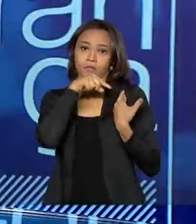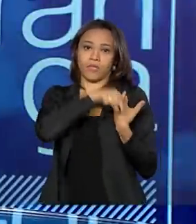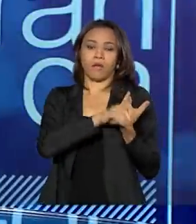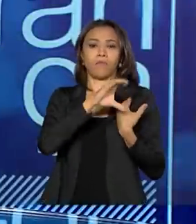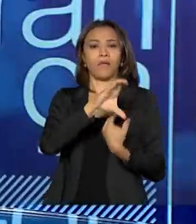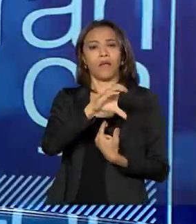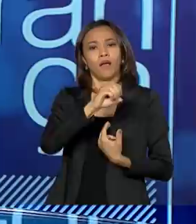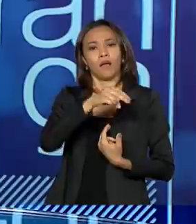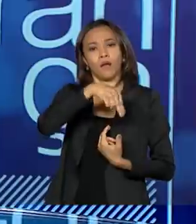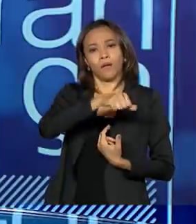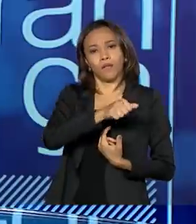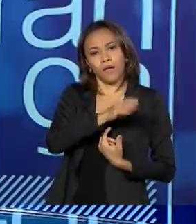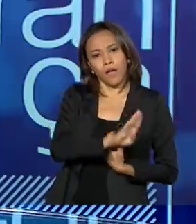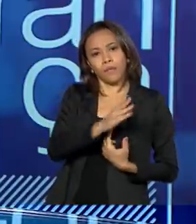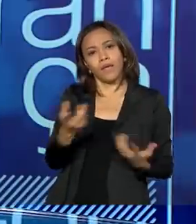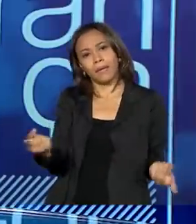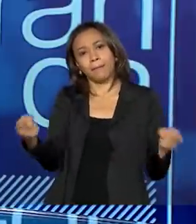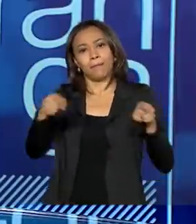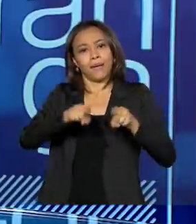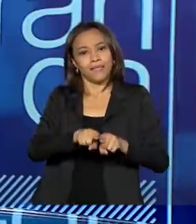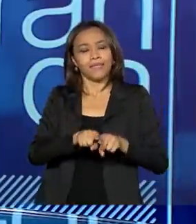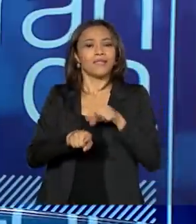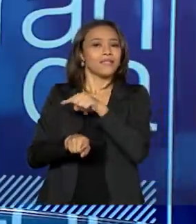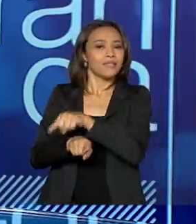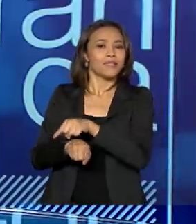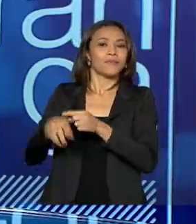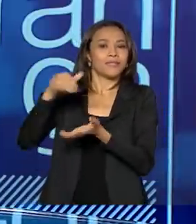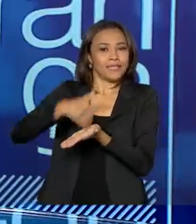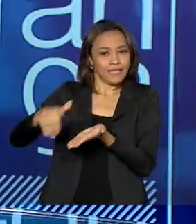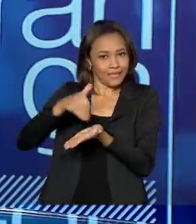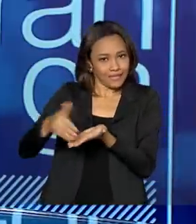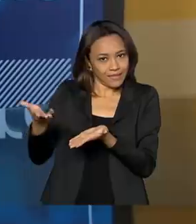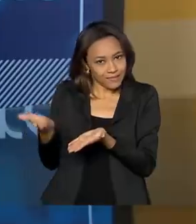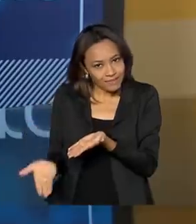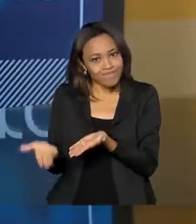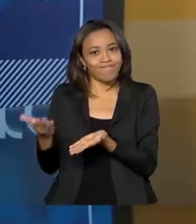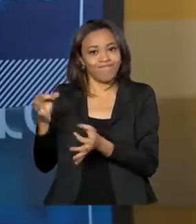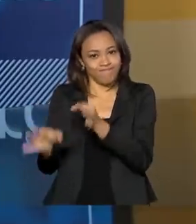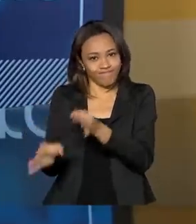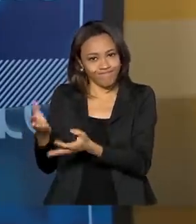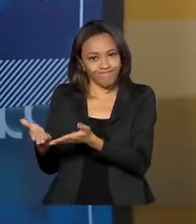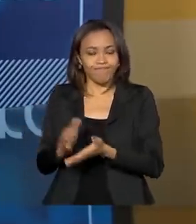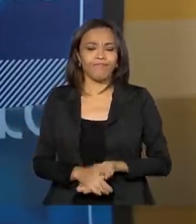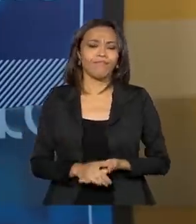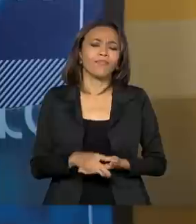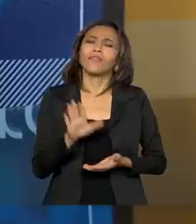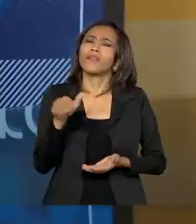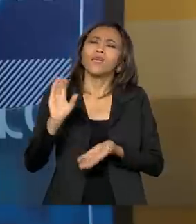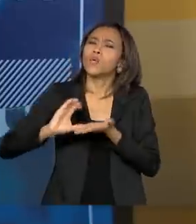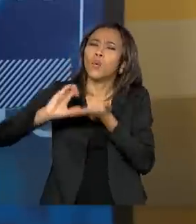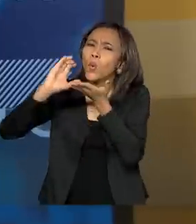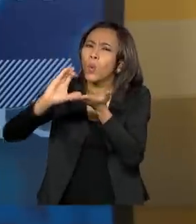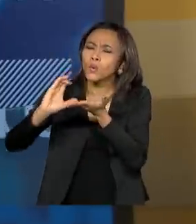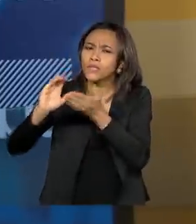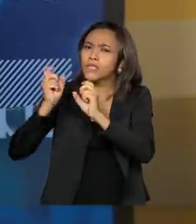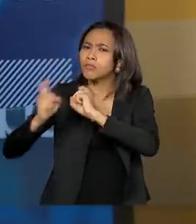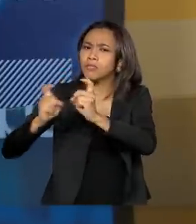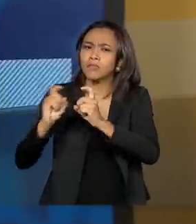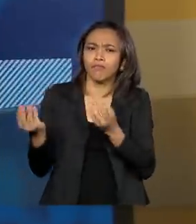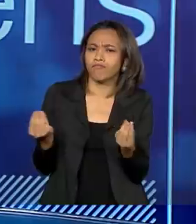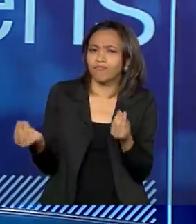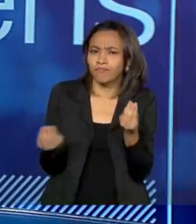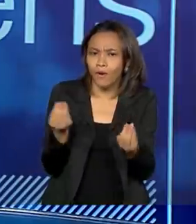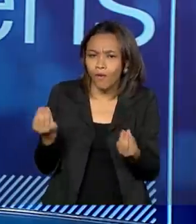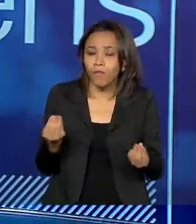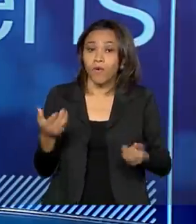com parceria com a nossa secretaria. E com o Conselho Nacional de Administração Federal? O Conselho